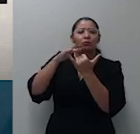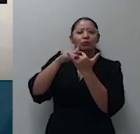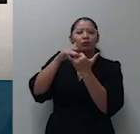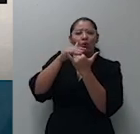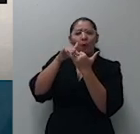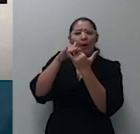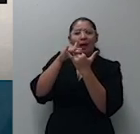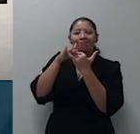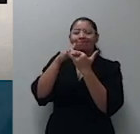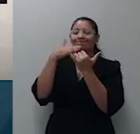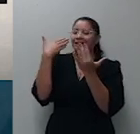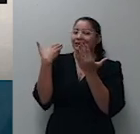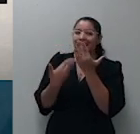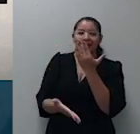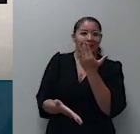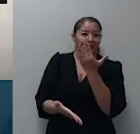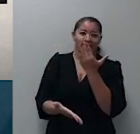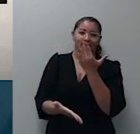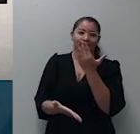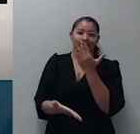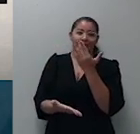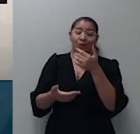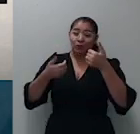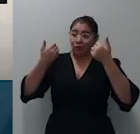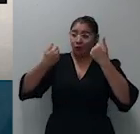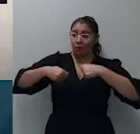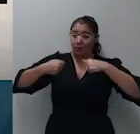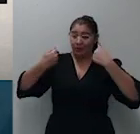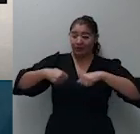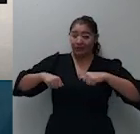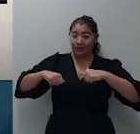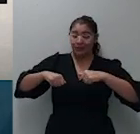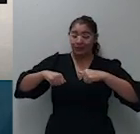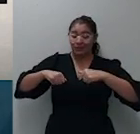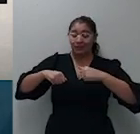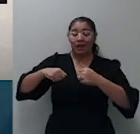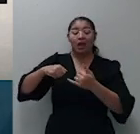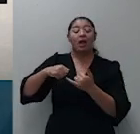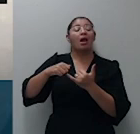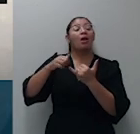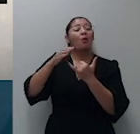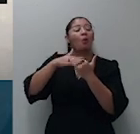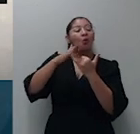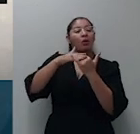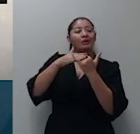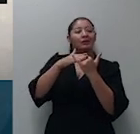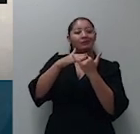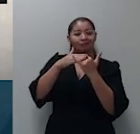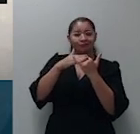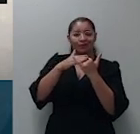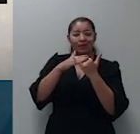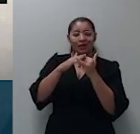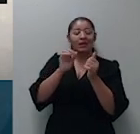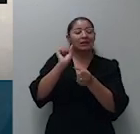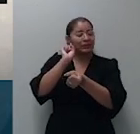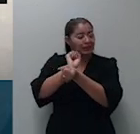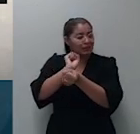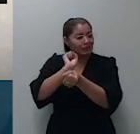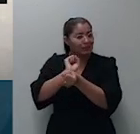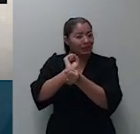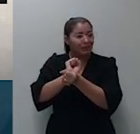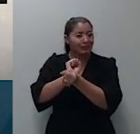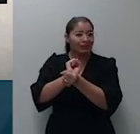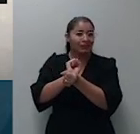então como como precisa ser uma sessão pública eu peço a vossa excelência para aguardar um pouquinho para ver se a gente consegue